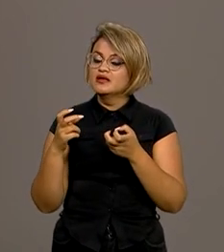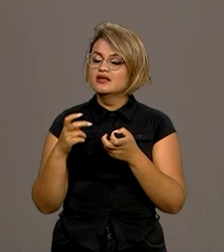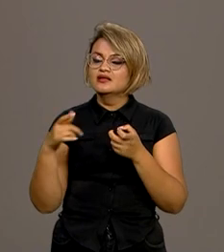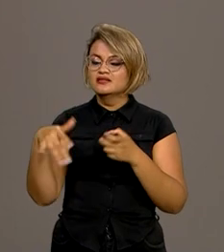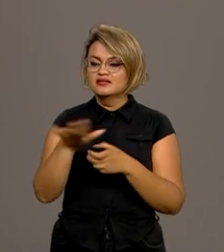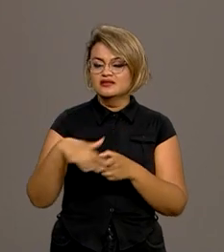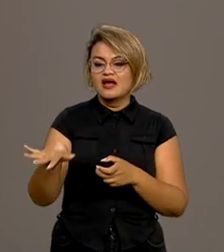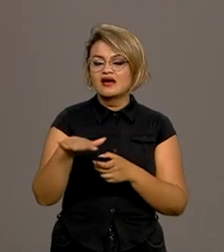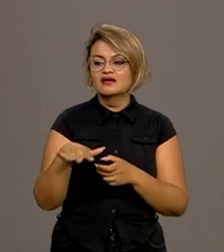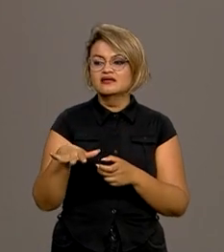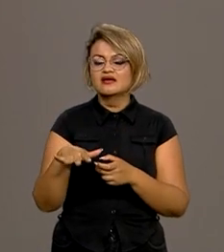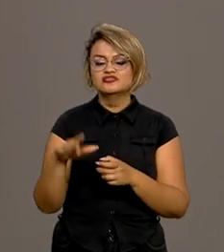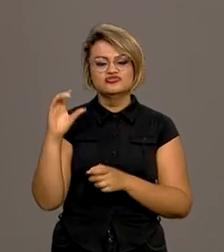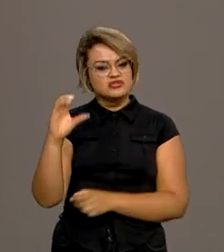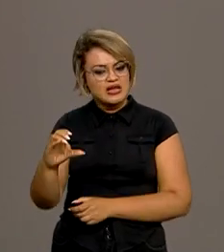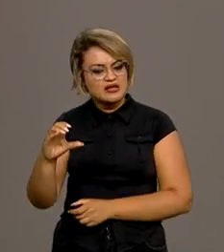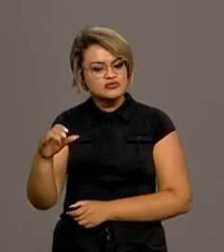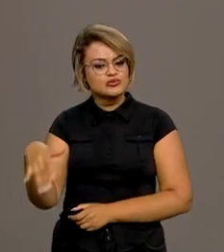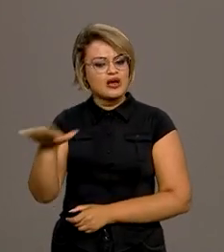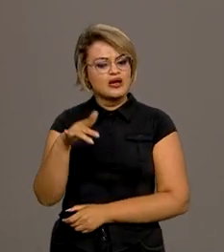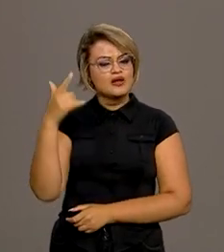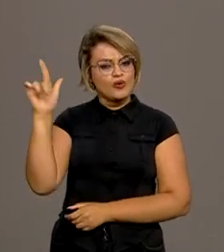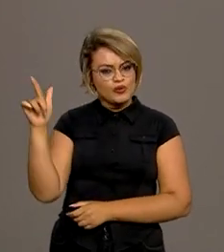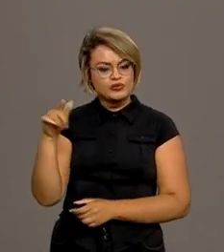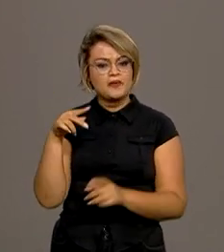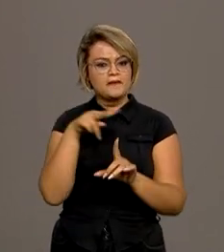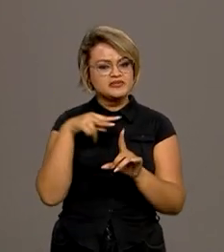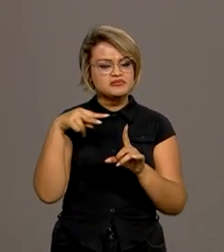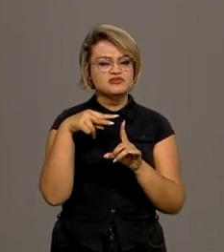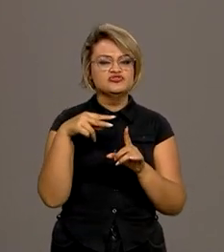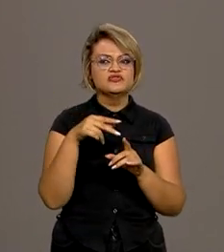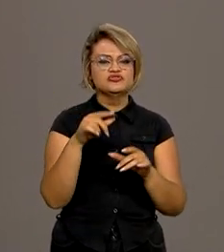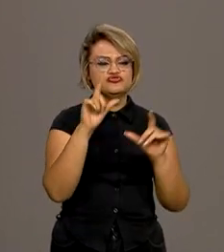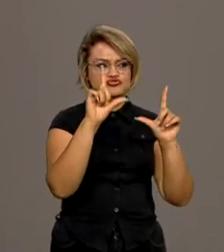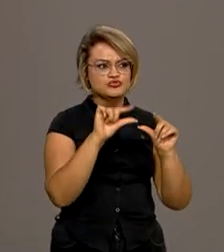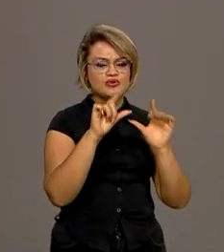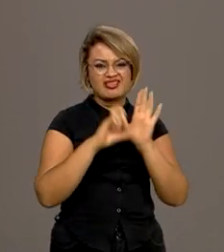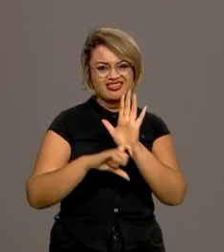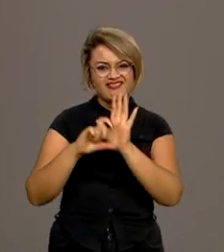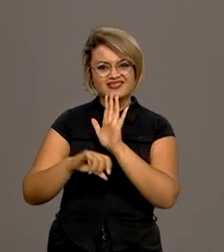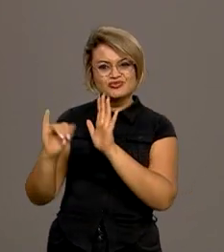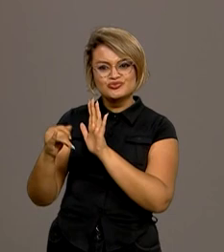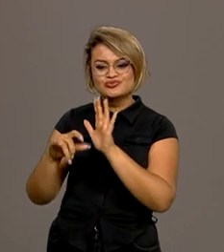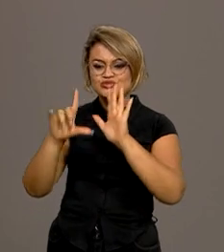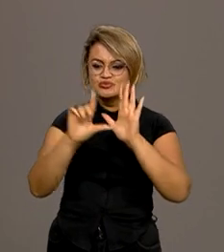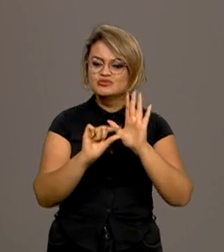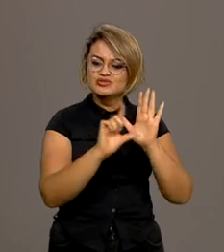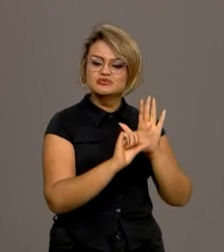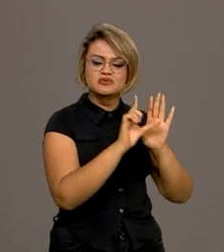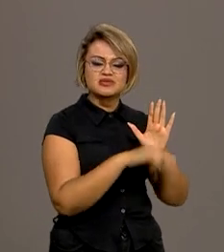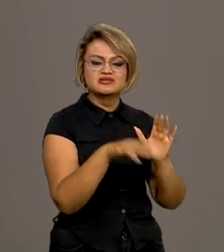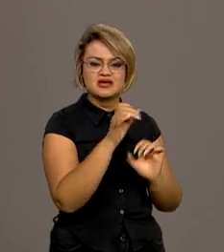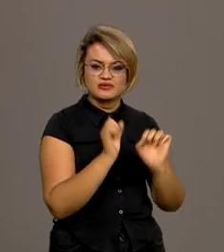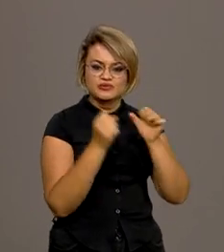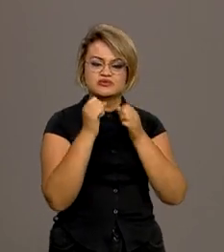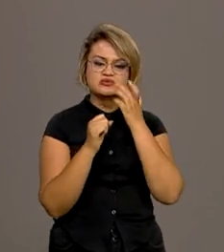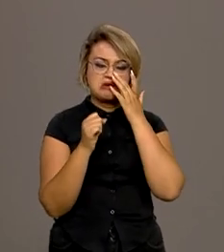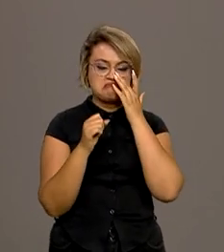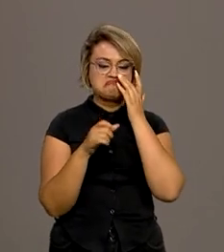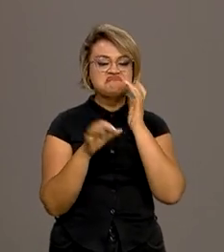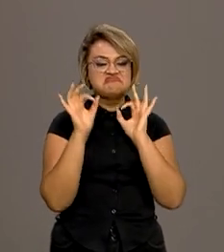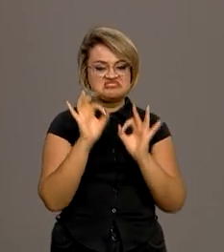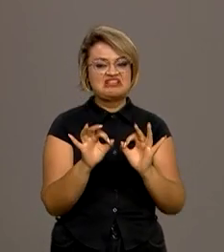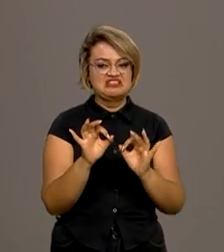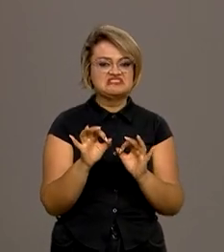no campo do crédito, com a perspectiva de redução da taxa de juros e com esse número da indústria, não tem a dúvida que